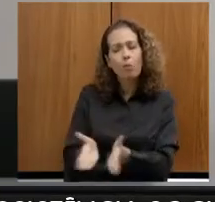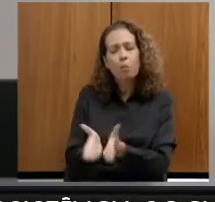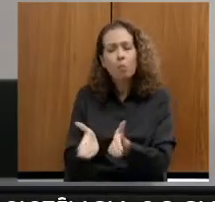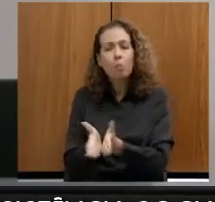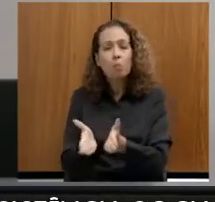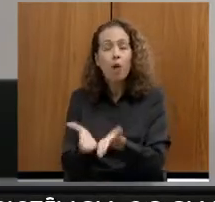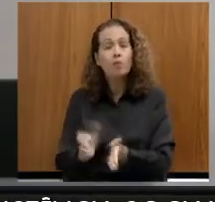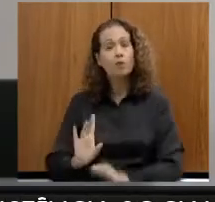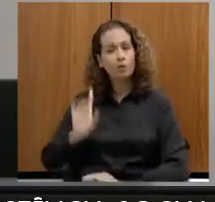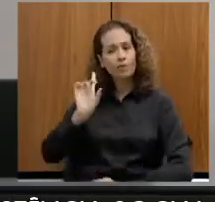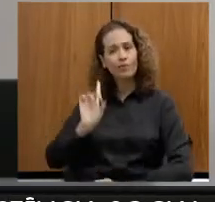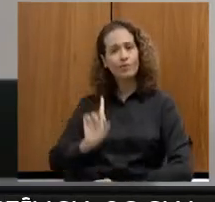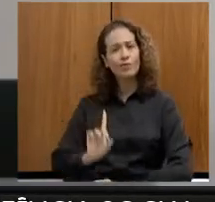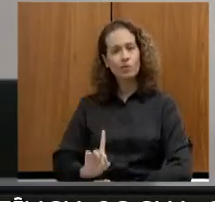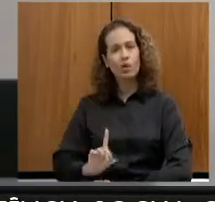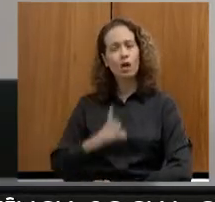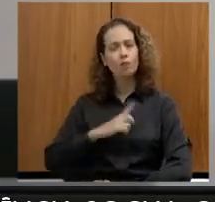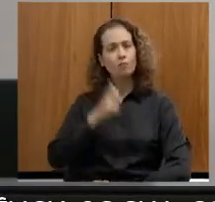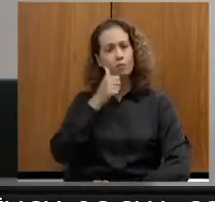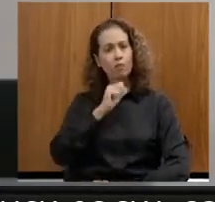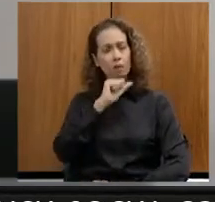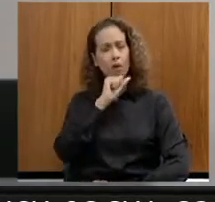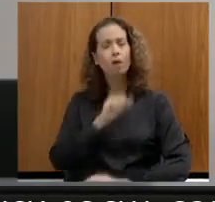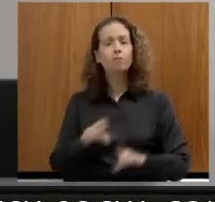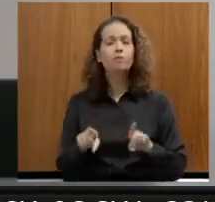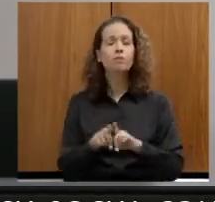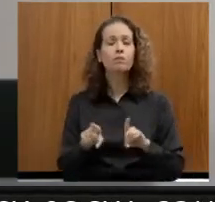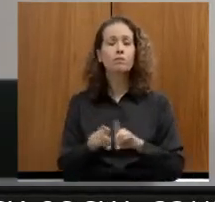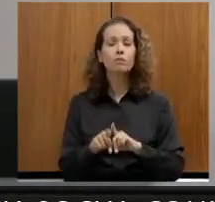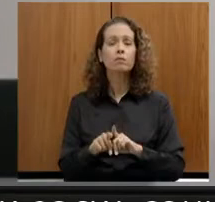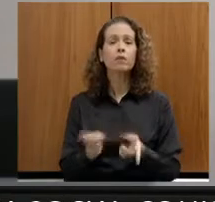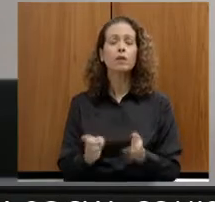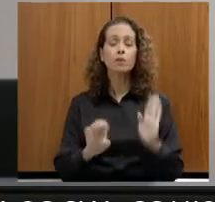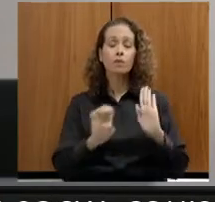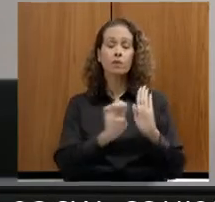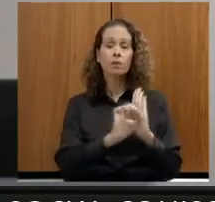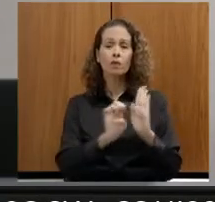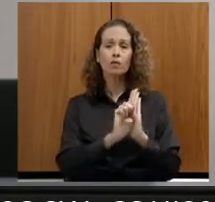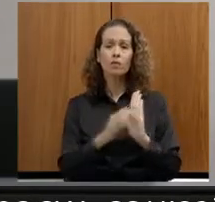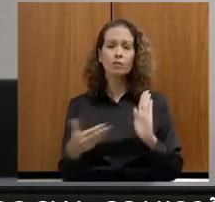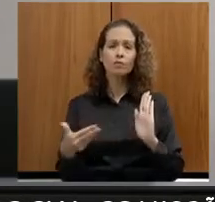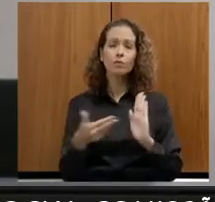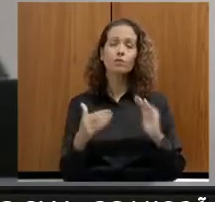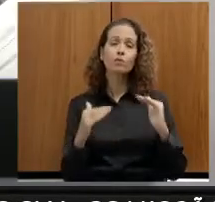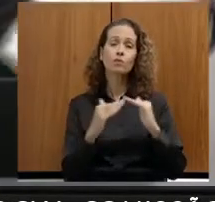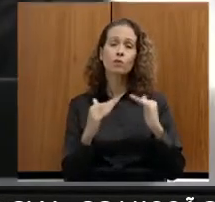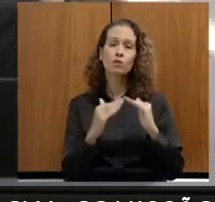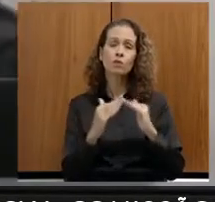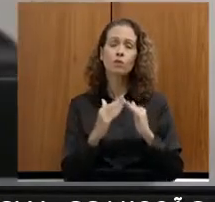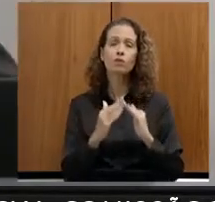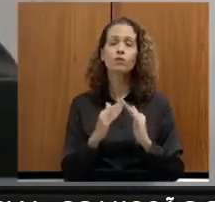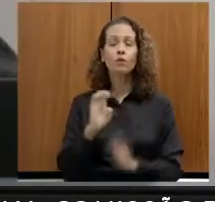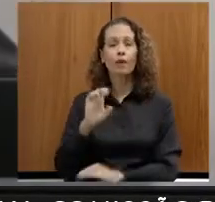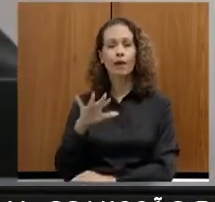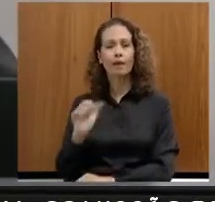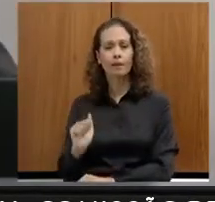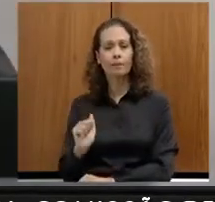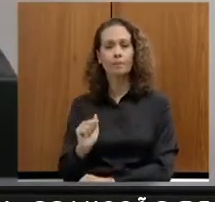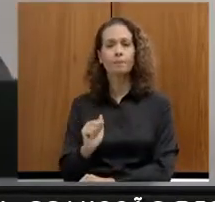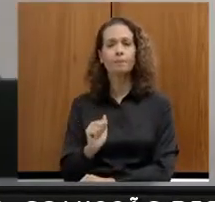à luz da proteção da família natural, consolidado pelo Estatuto da Criança e do Adolescente. Autora, deputada Andréia de Jesus.